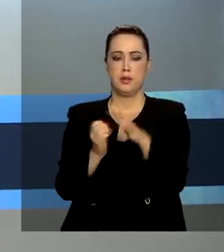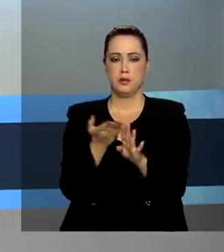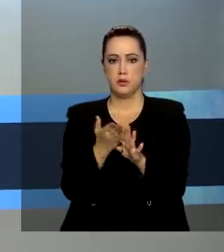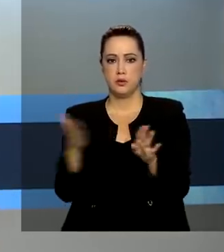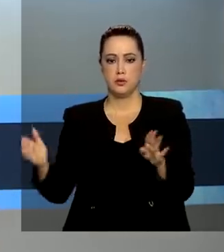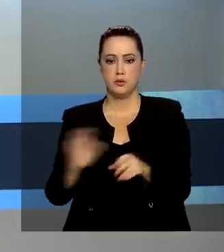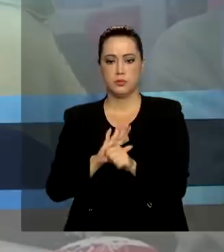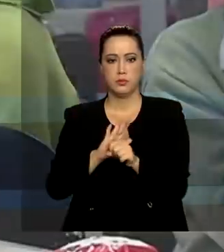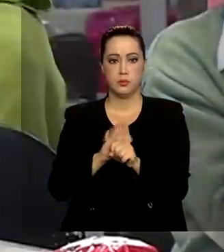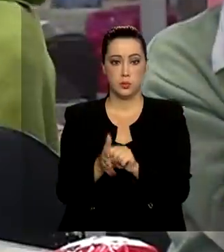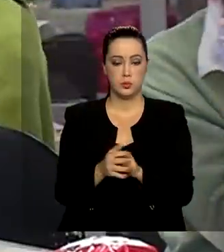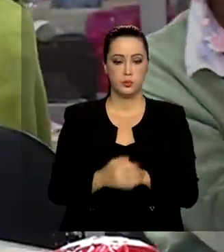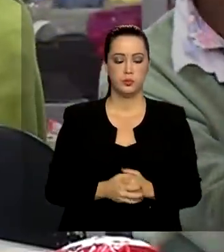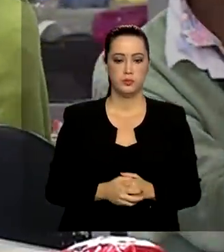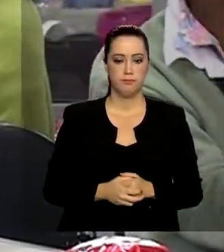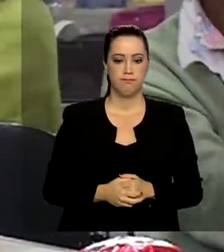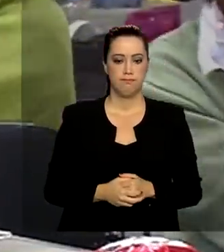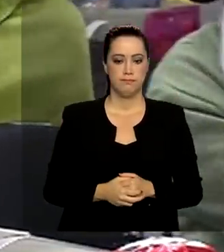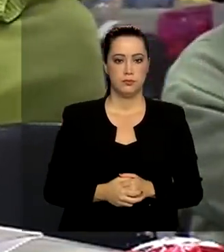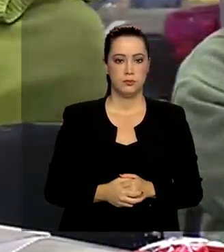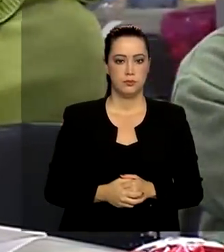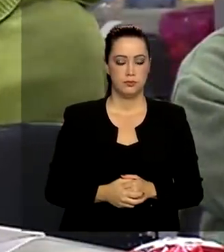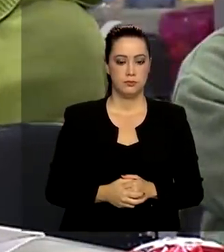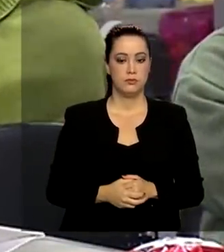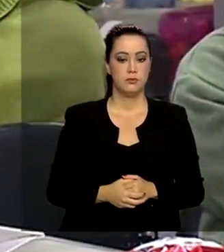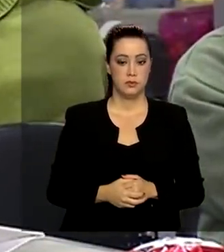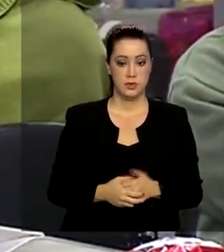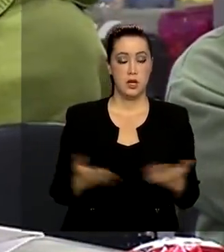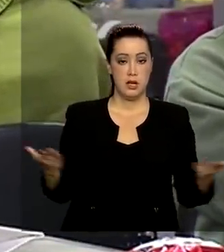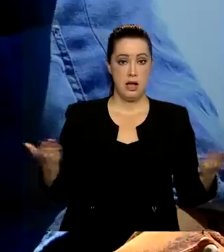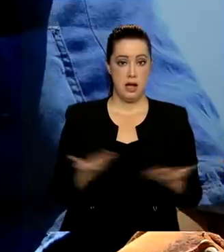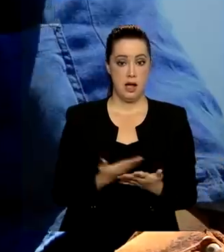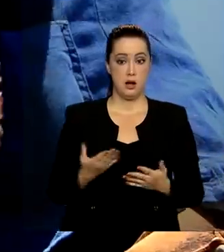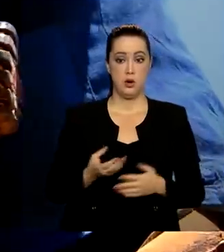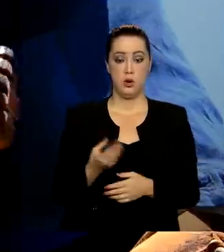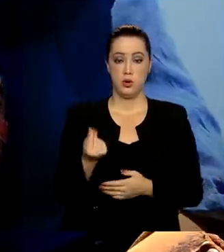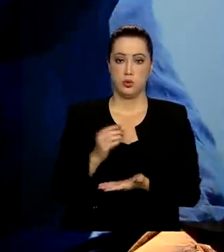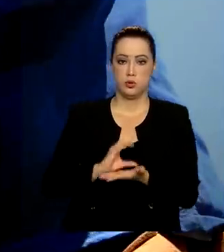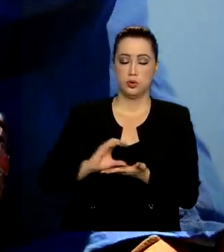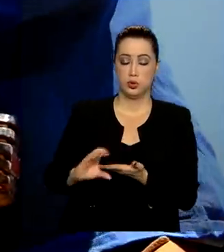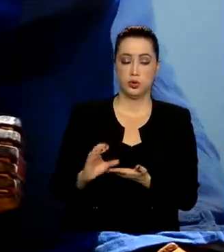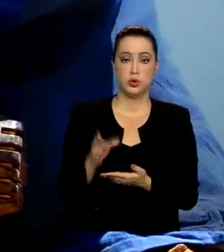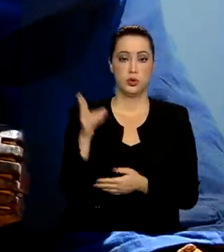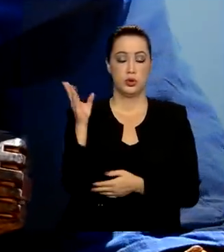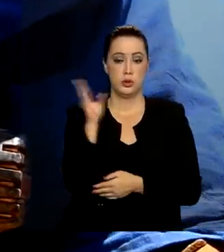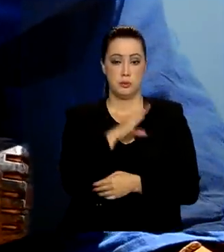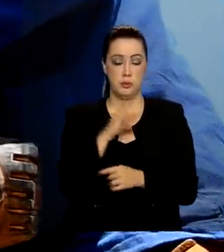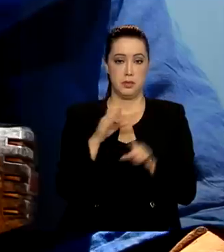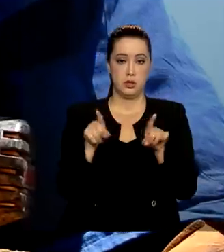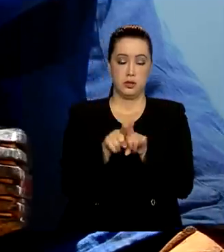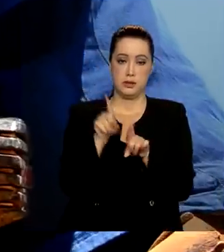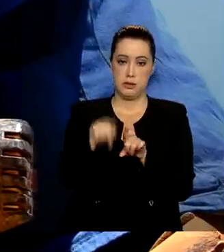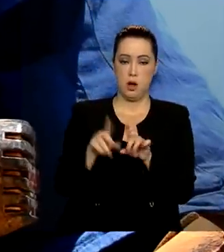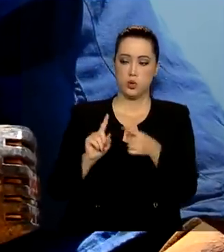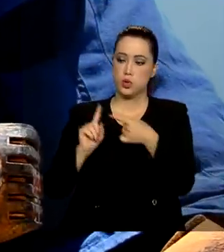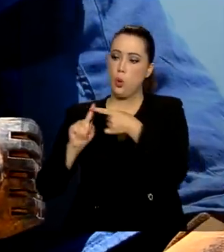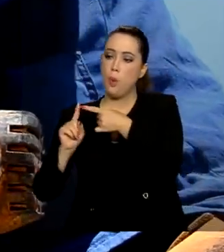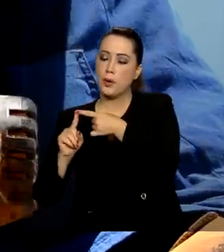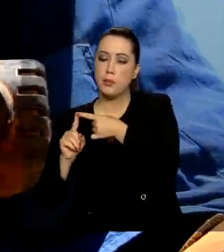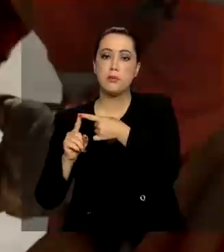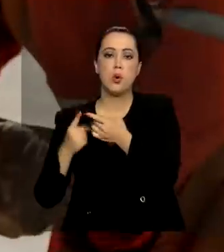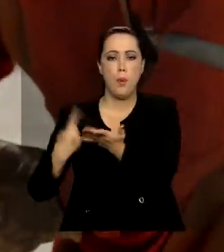pandemia. O bem-benefício emergencial é concedido quando há acordos entre patrões e